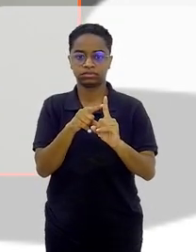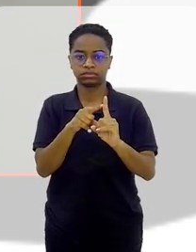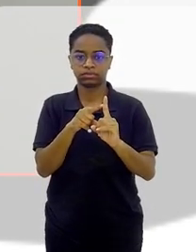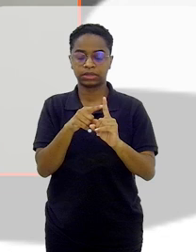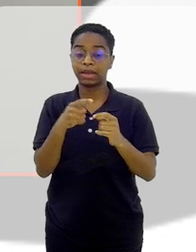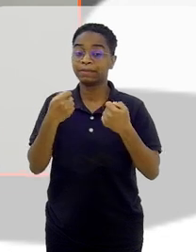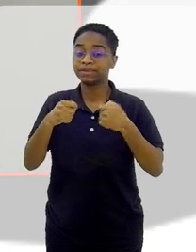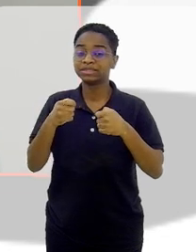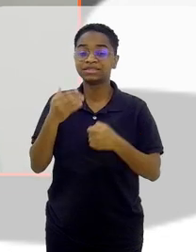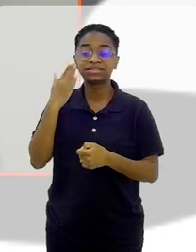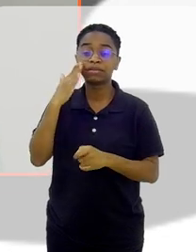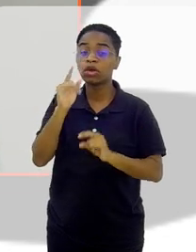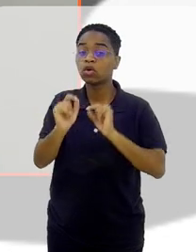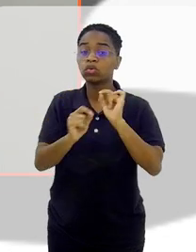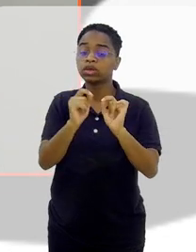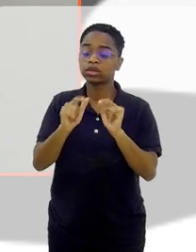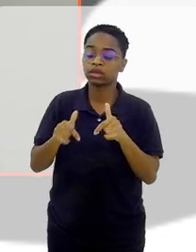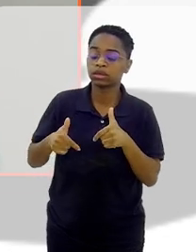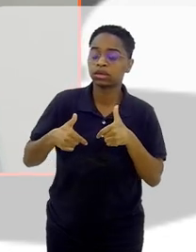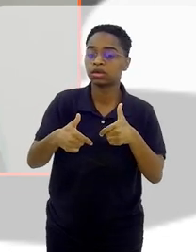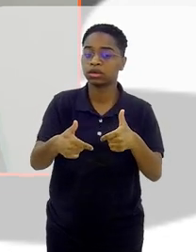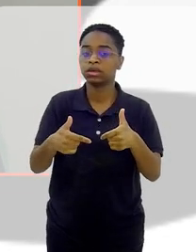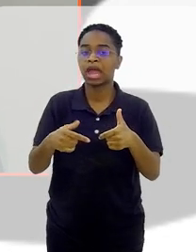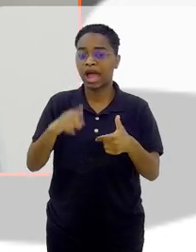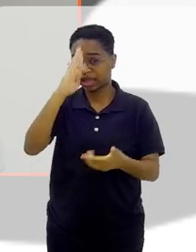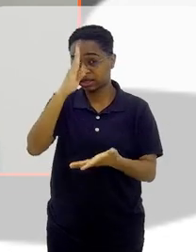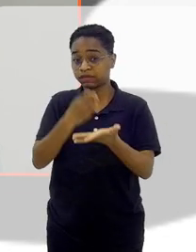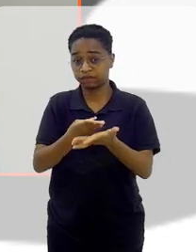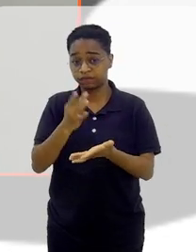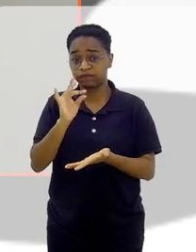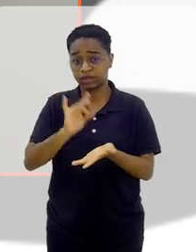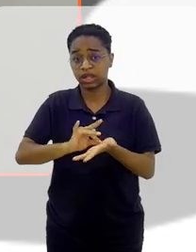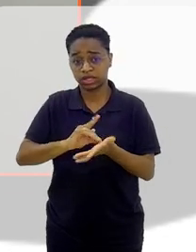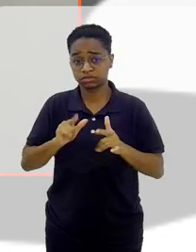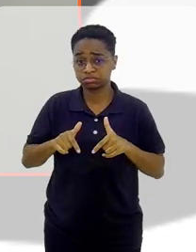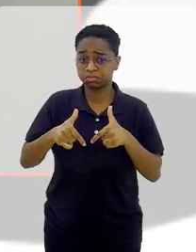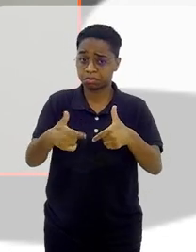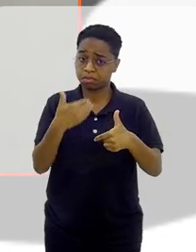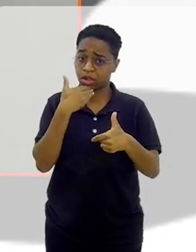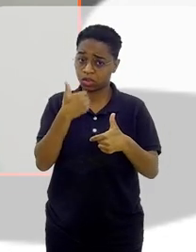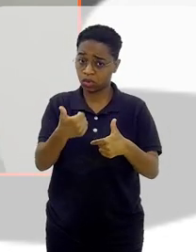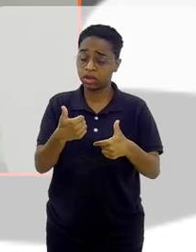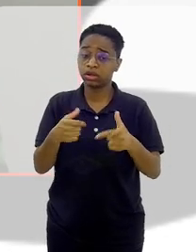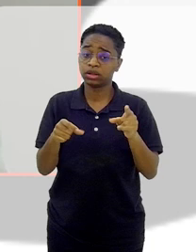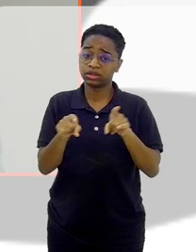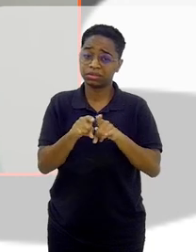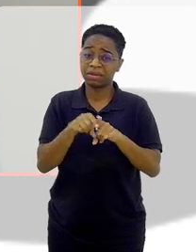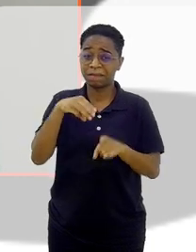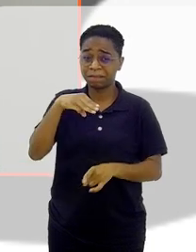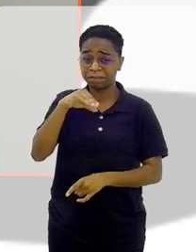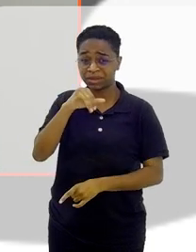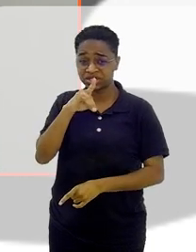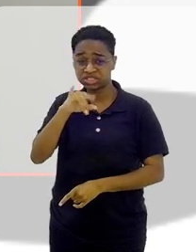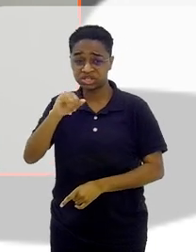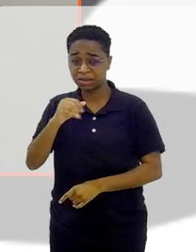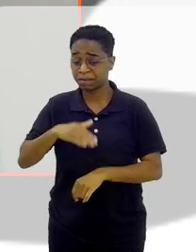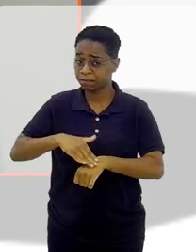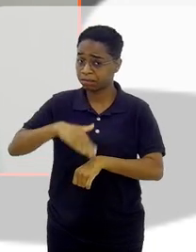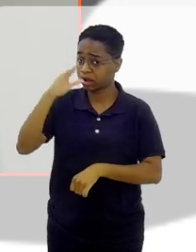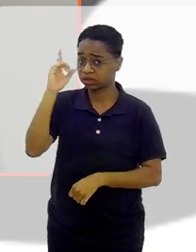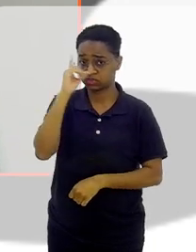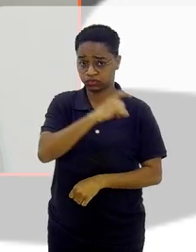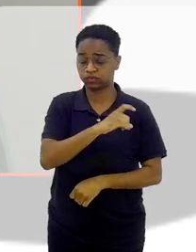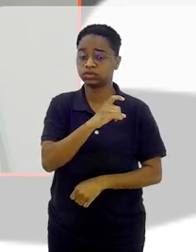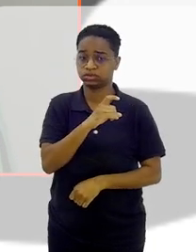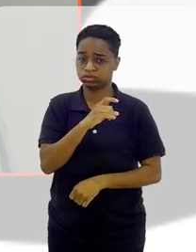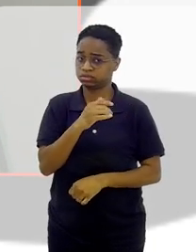Esteja certo que o que você está fazendo é o melhor que você poderia fazer. E em mídia é ainda mais difícil, né, Cláudia? Em mídia